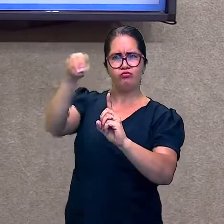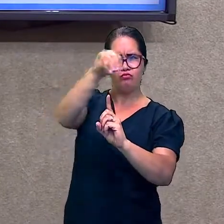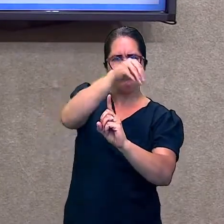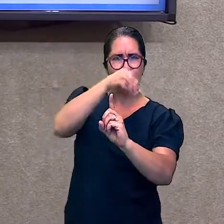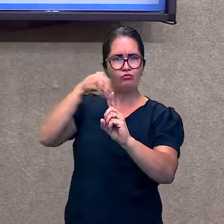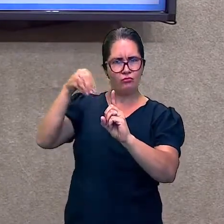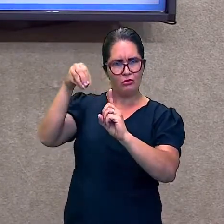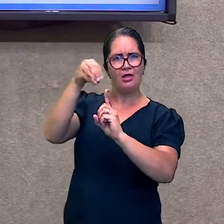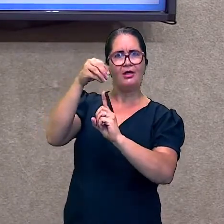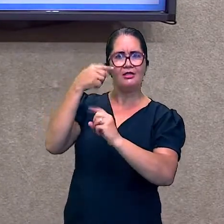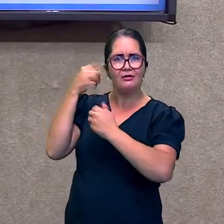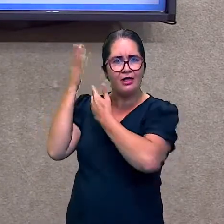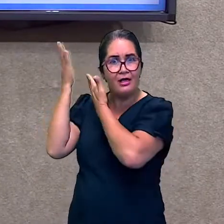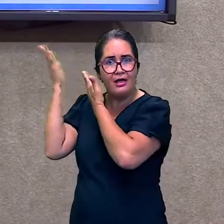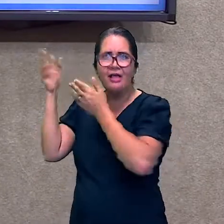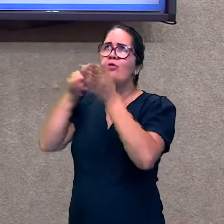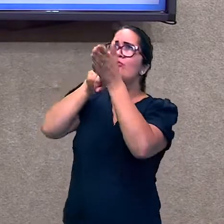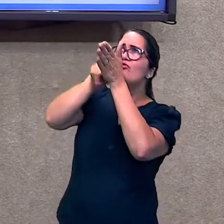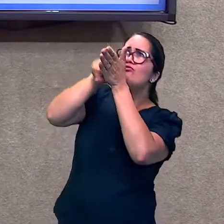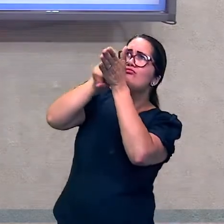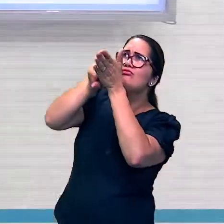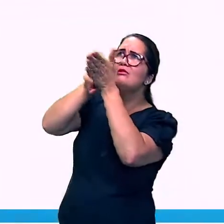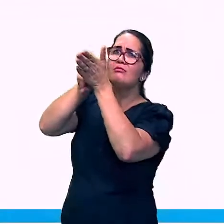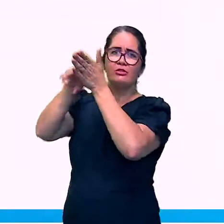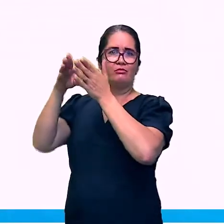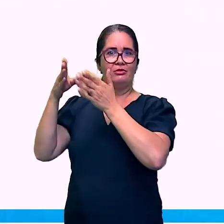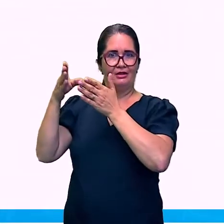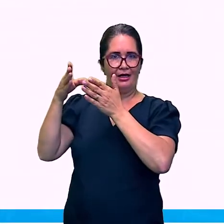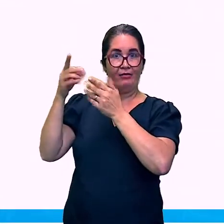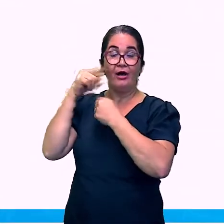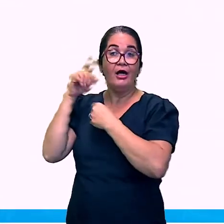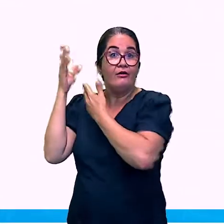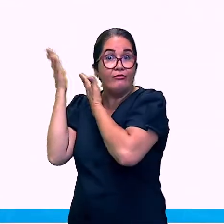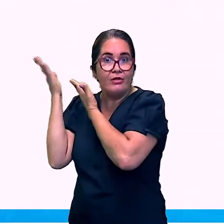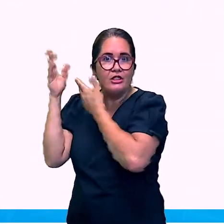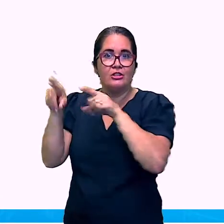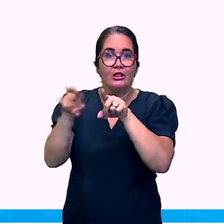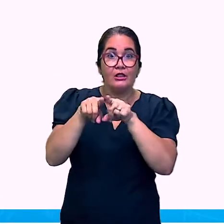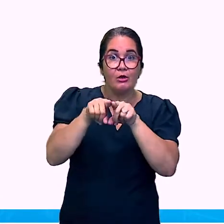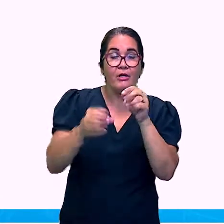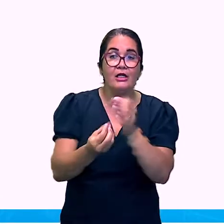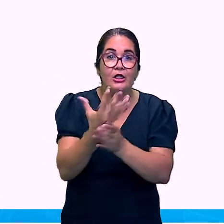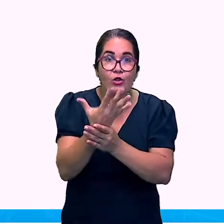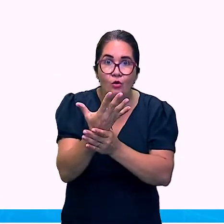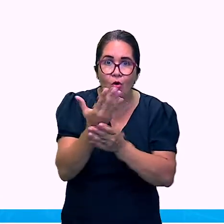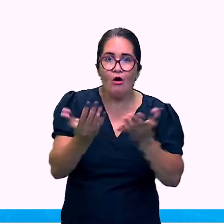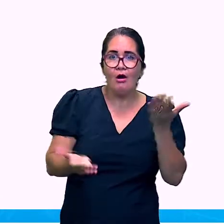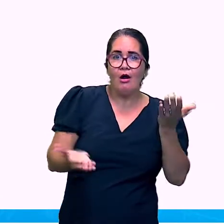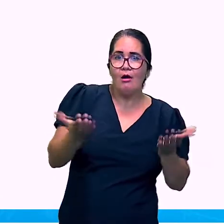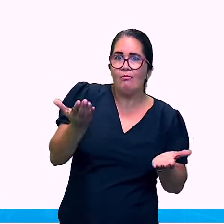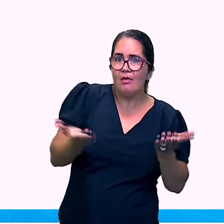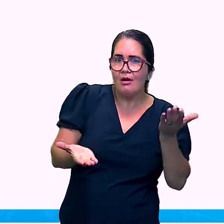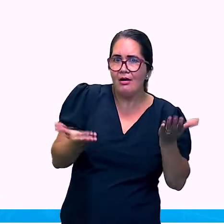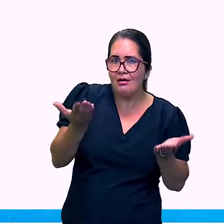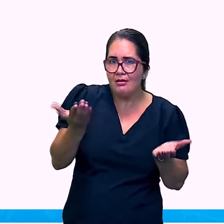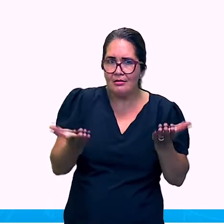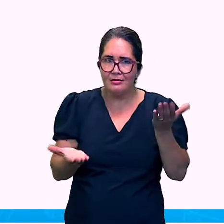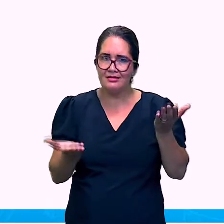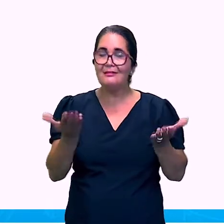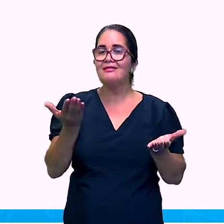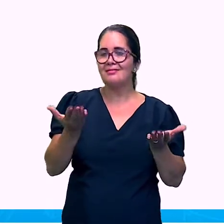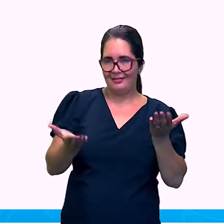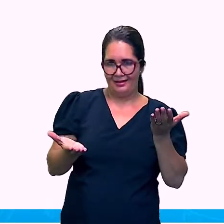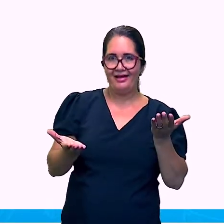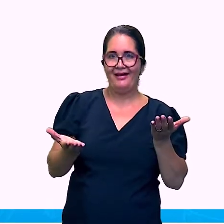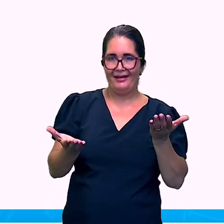Também. Criou a balança. Que antigamente. Era de peso. Hoje. Já.